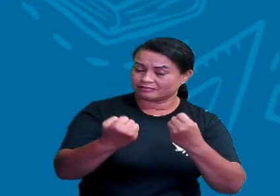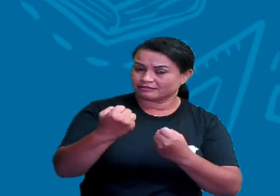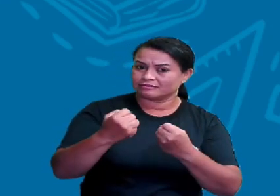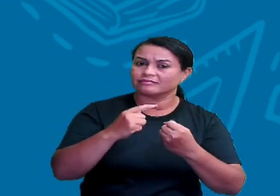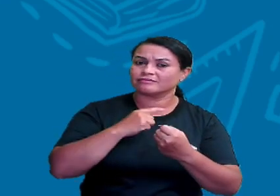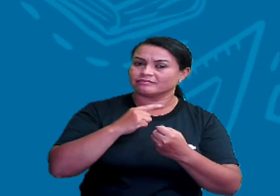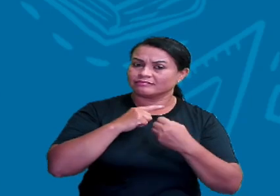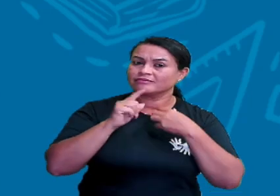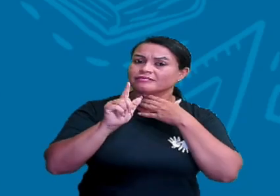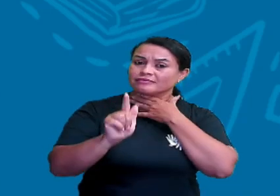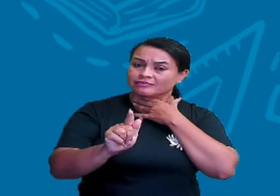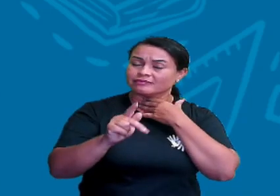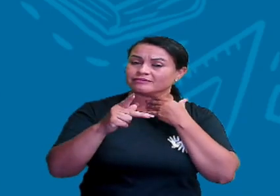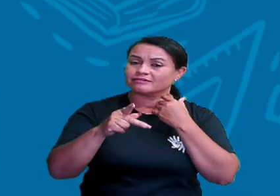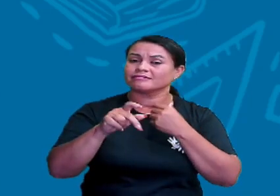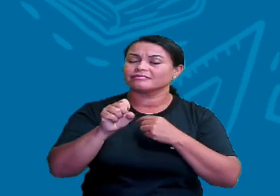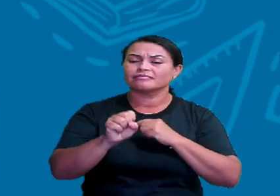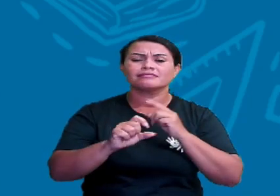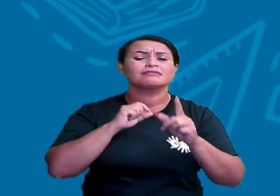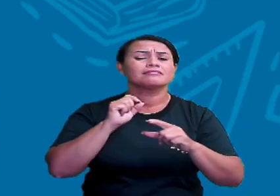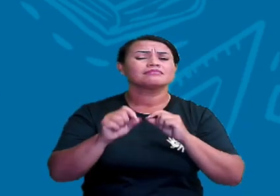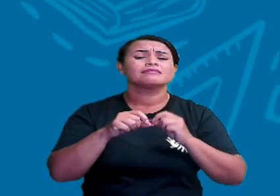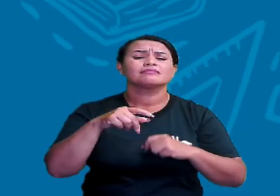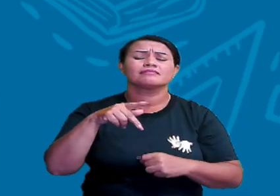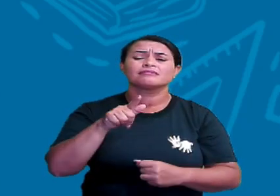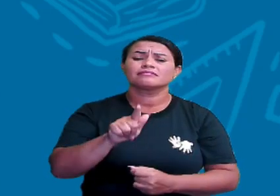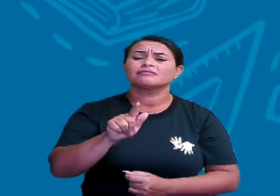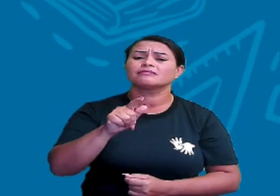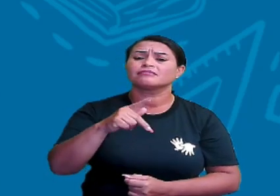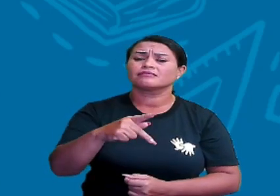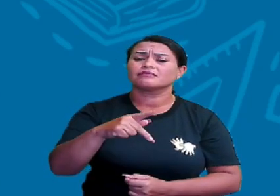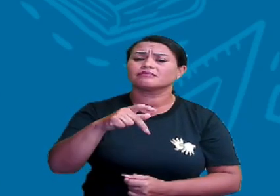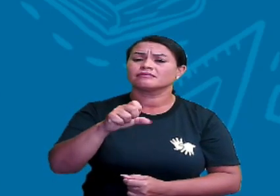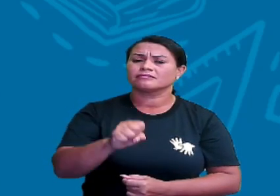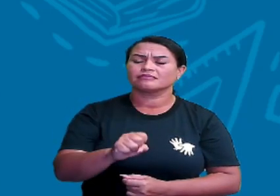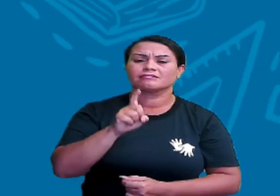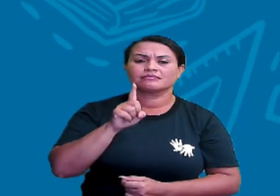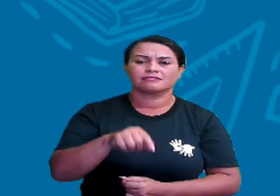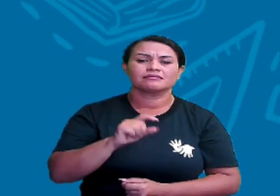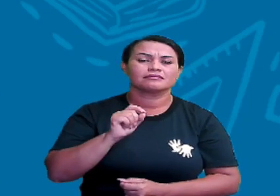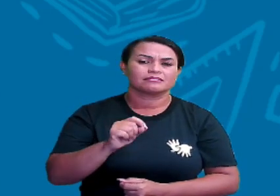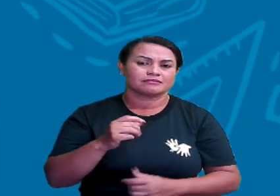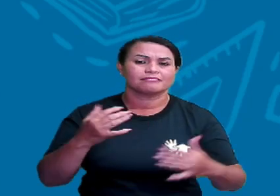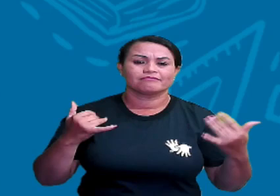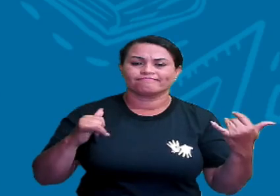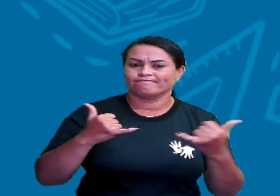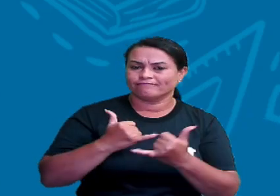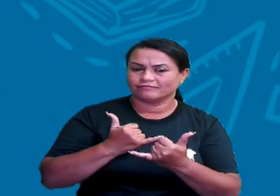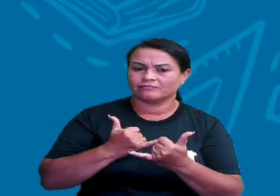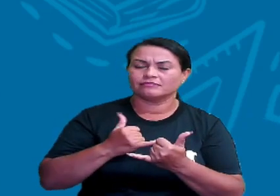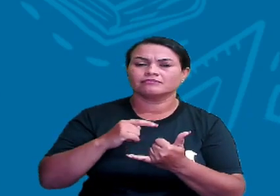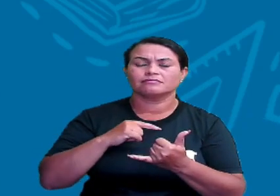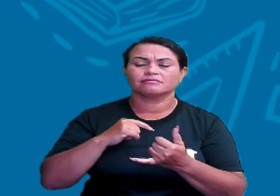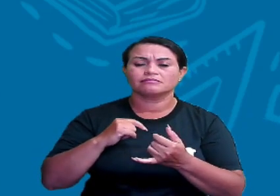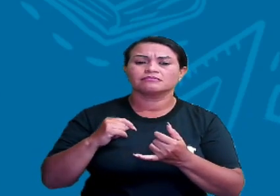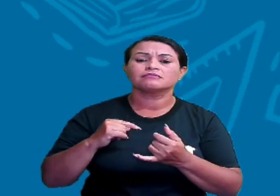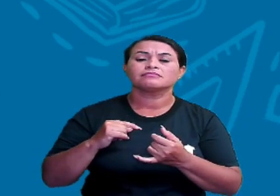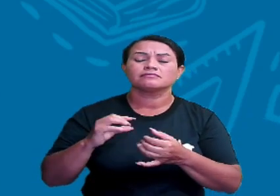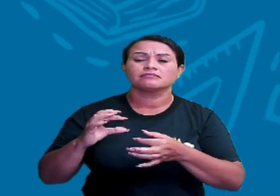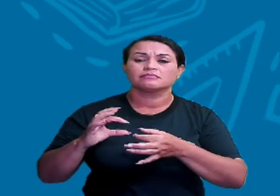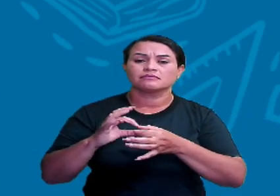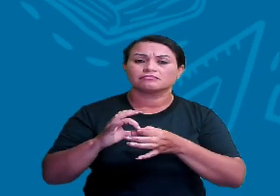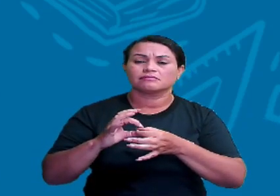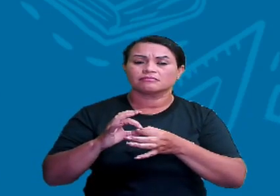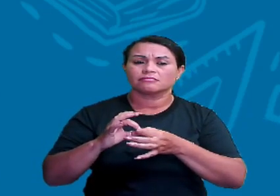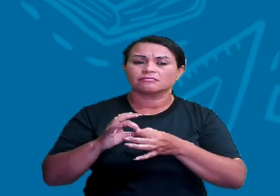Muita coisa tem GPS, ó. O que é o GPS? O GPS é um dispositivo eletrônico conectado a uma rede